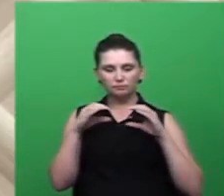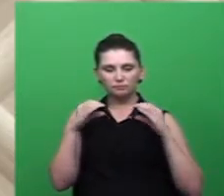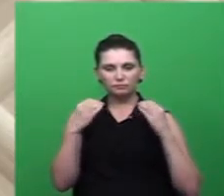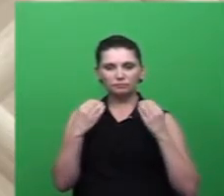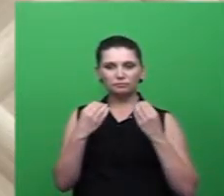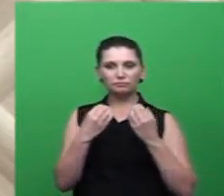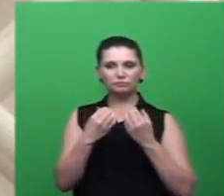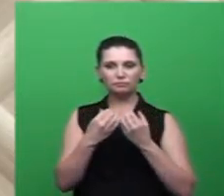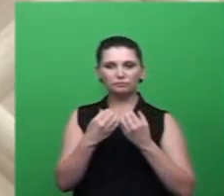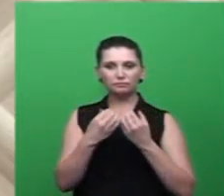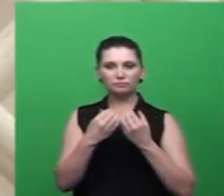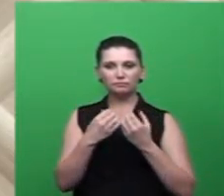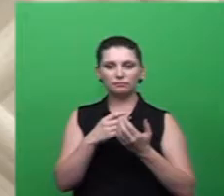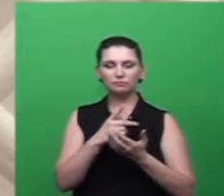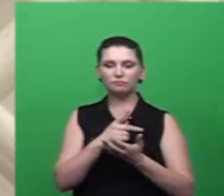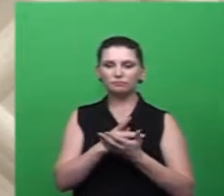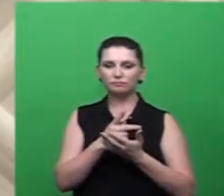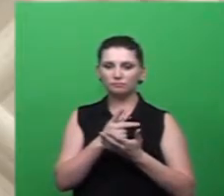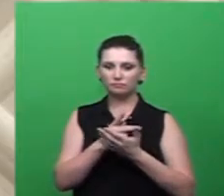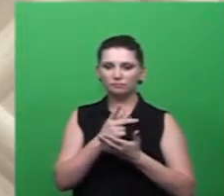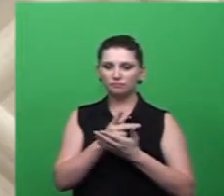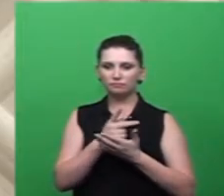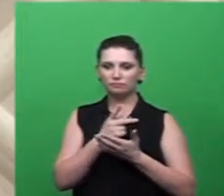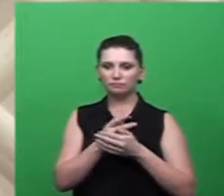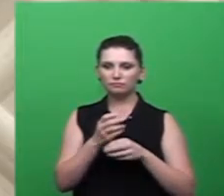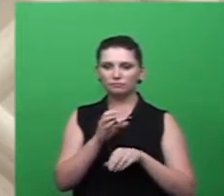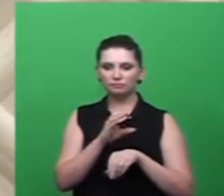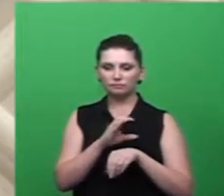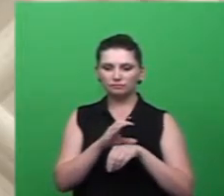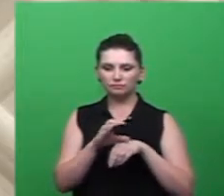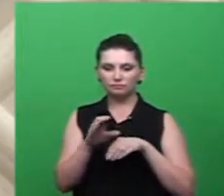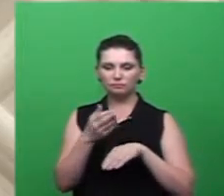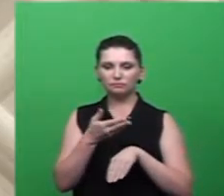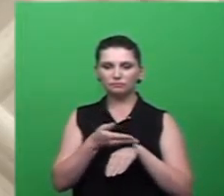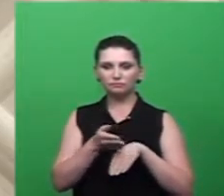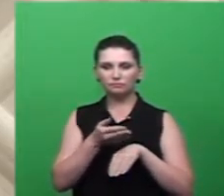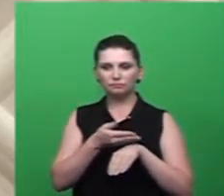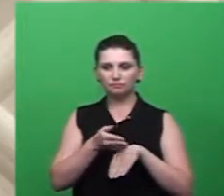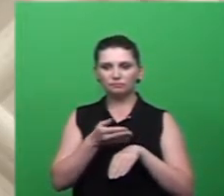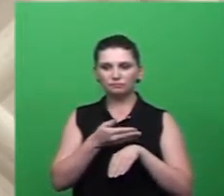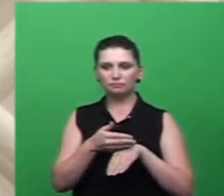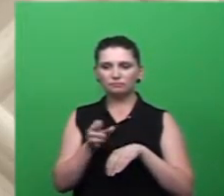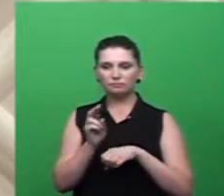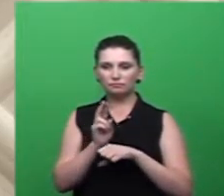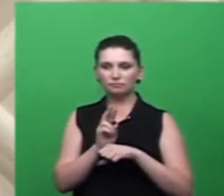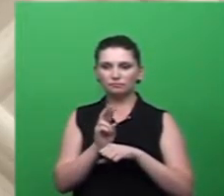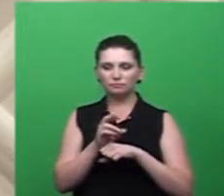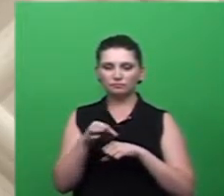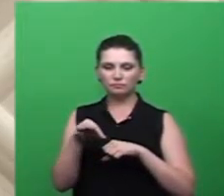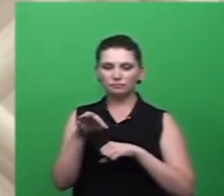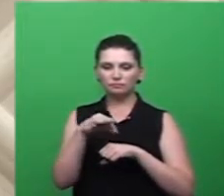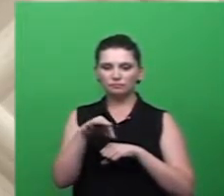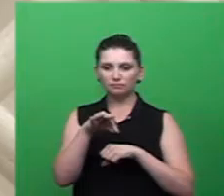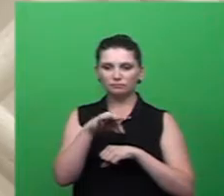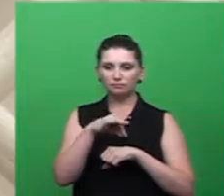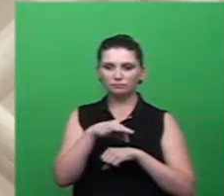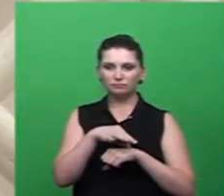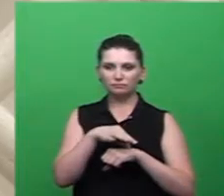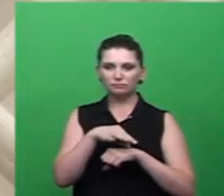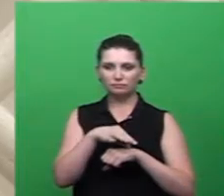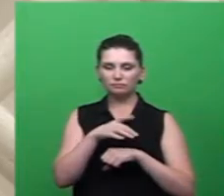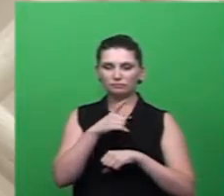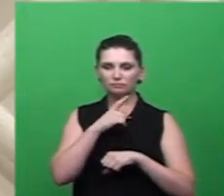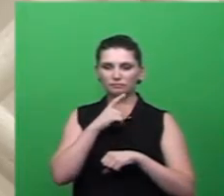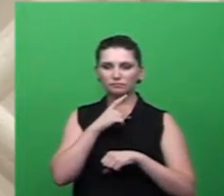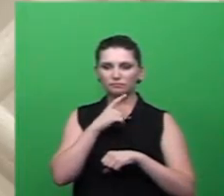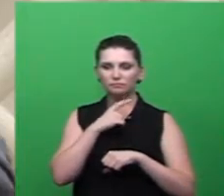fossem treinados e capacitados para também atuar contra o mosquito a Aedes teve uma resistência por parte